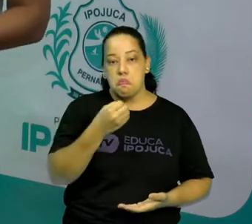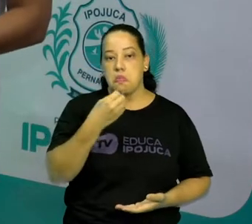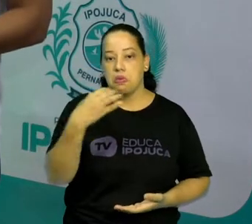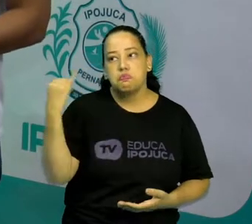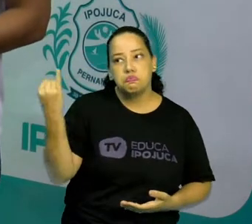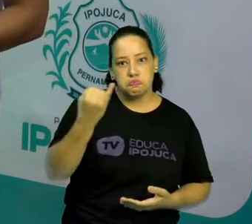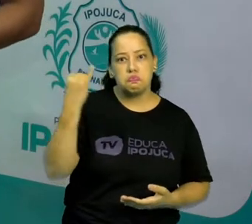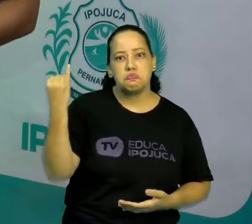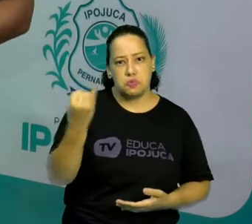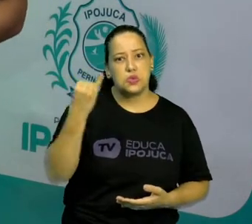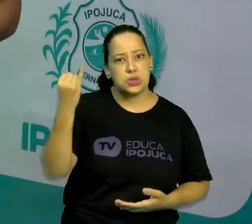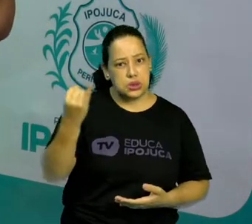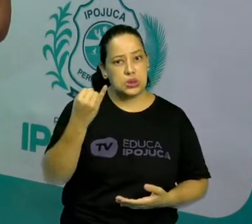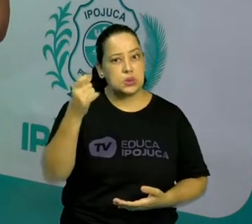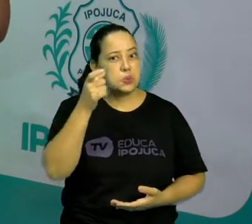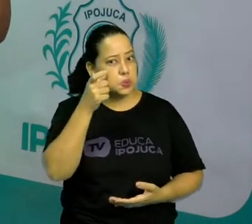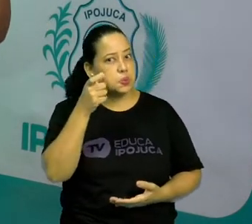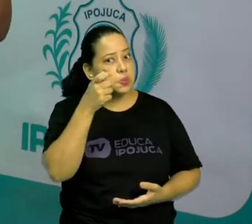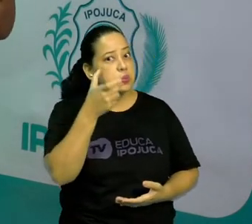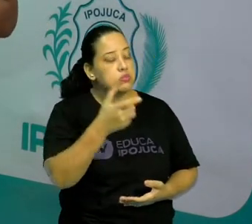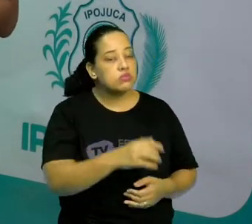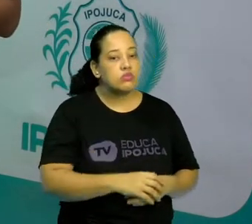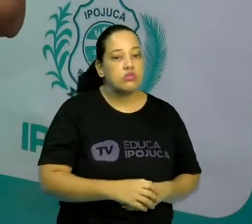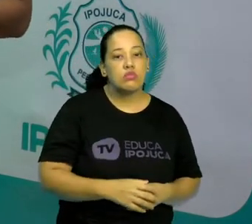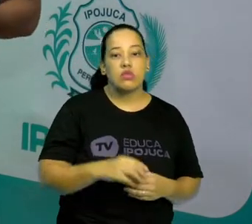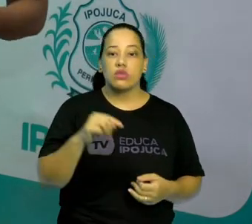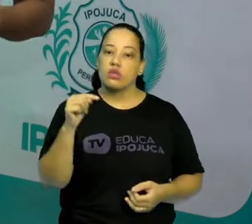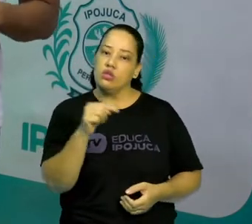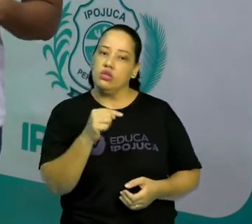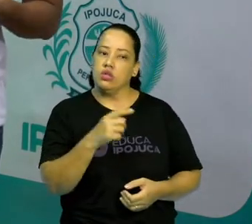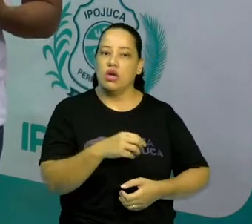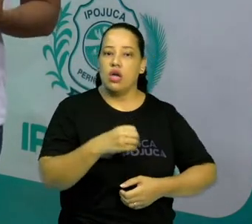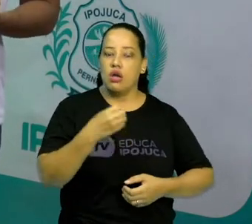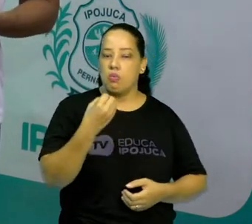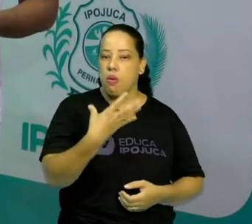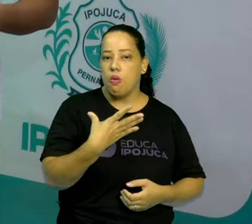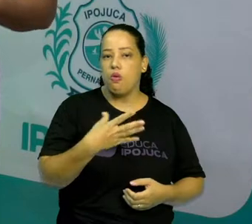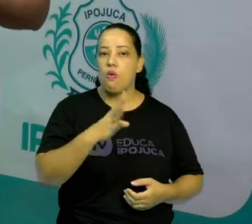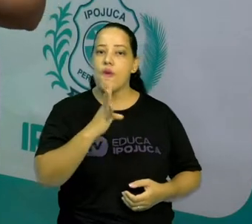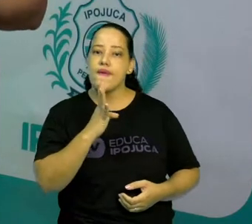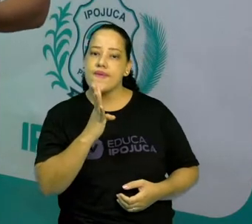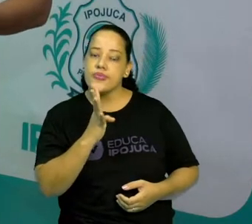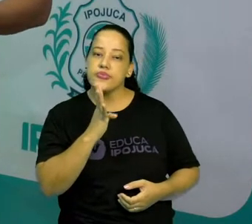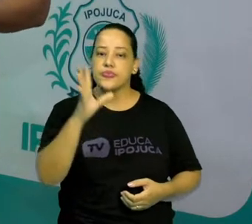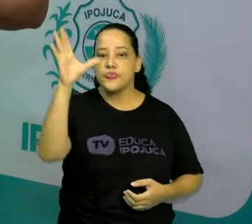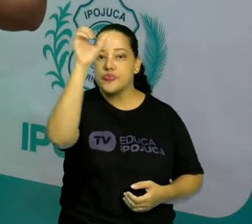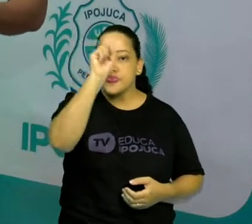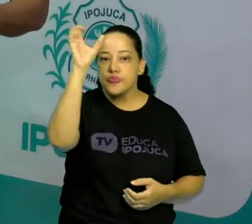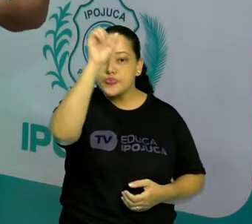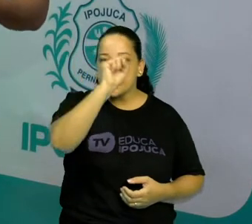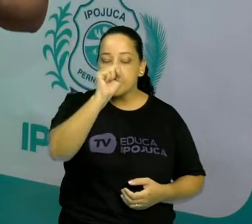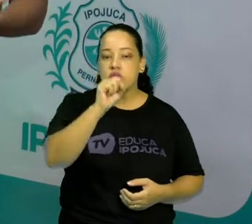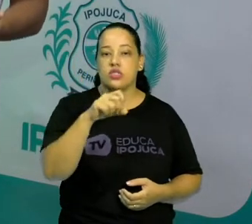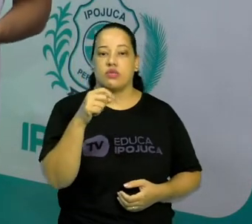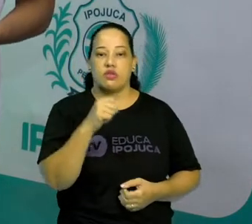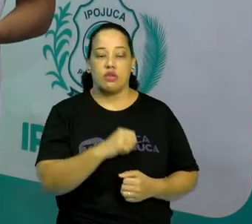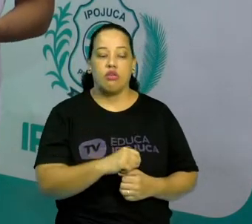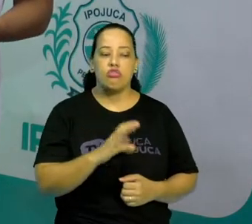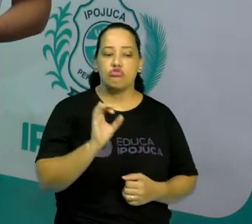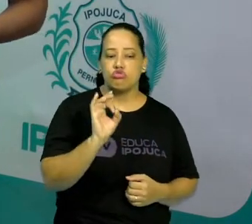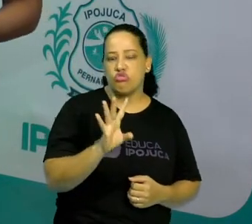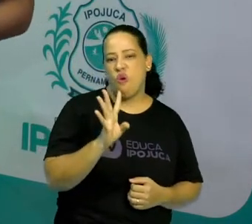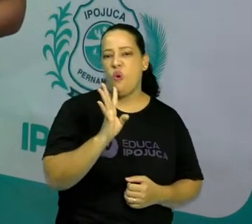muito importantes. Então o jogo vai trazer uma riqueza de conhecimento muito ampla. E não só de